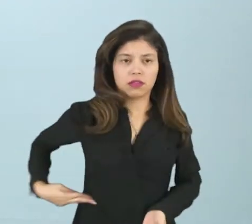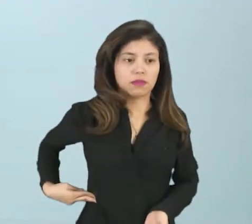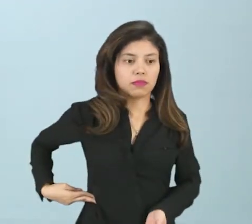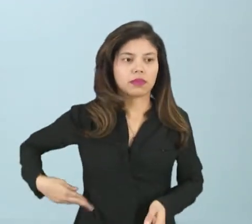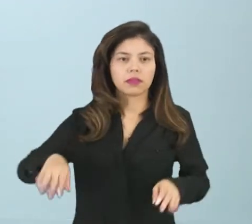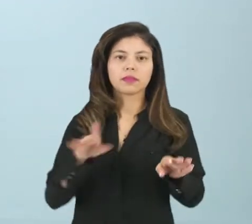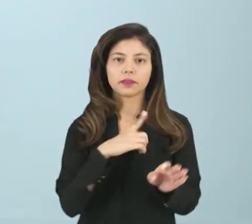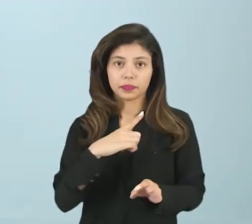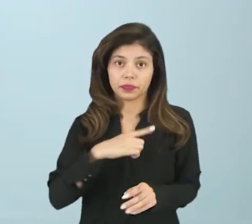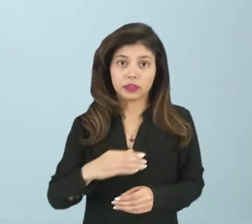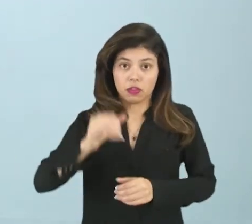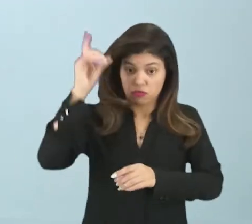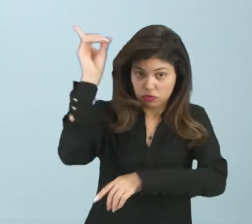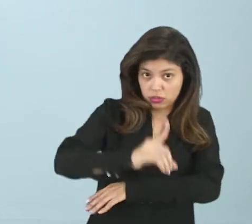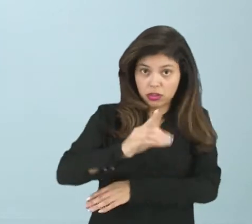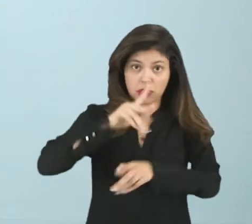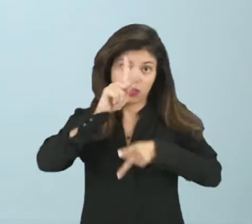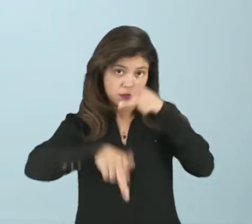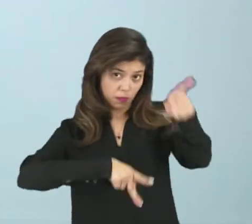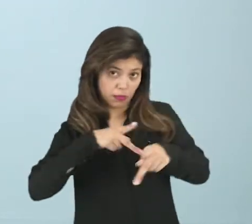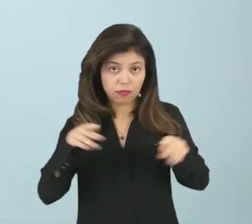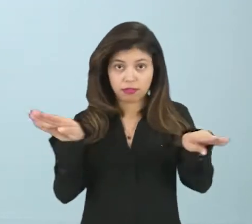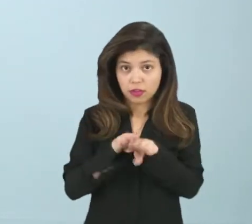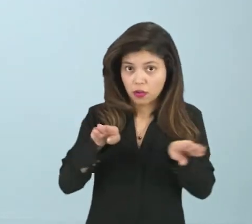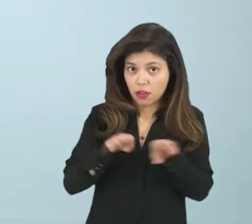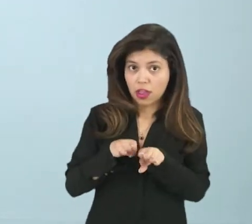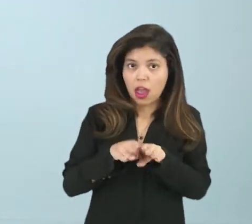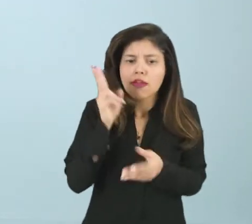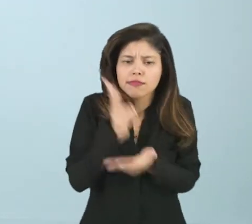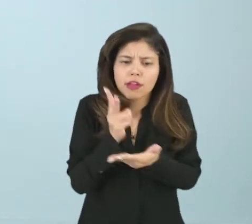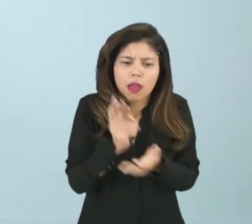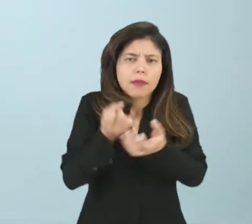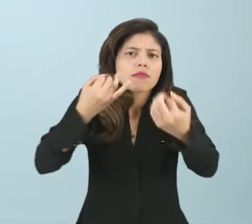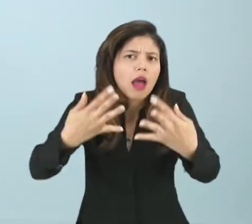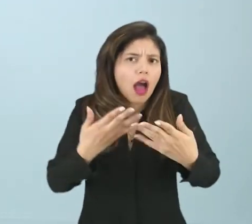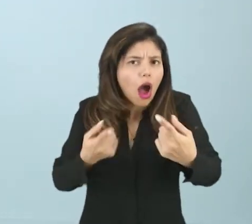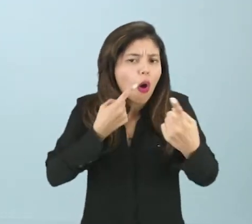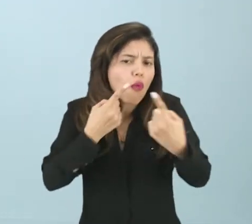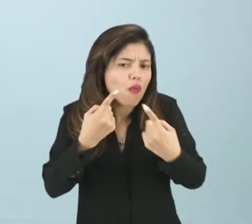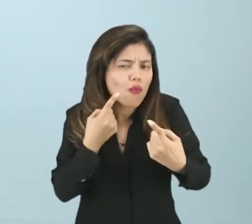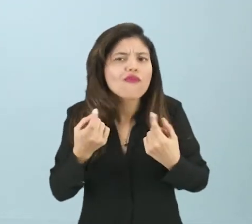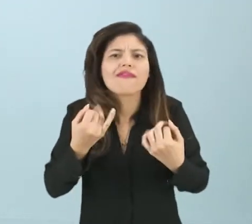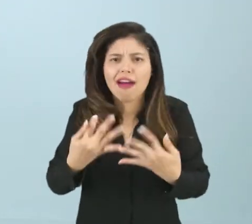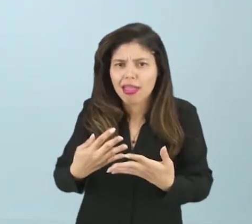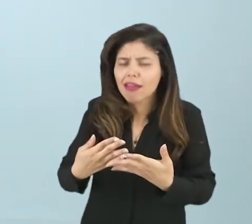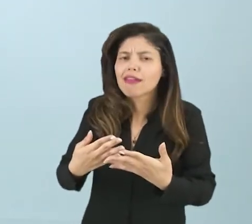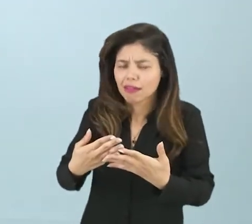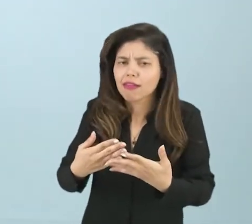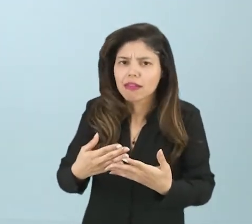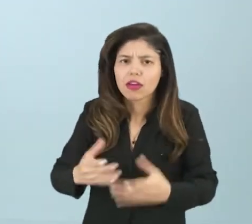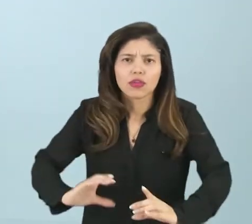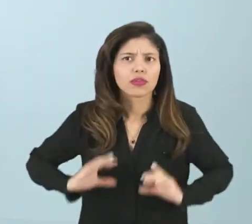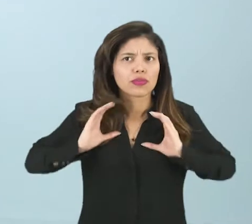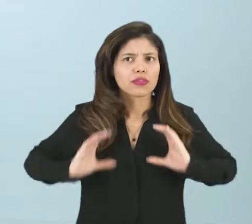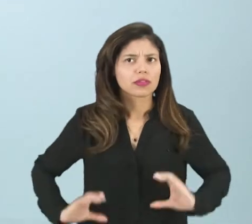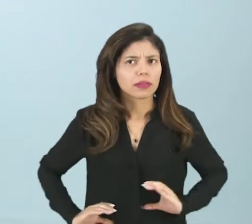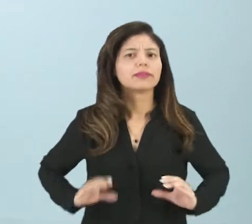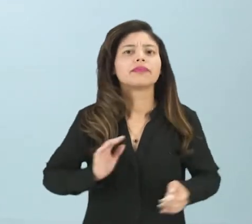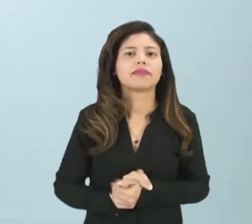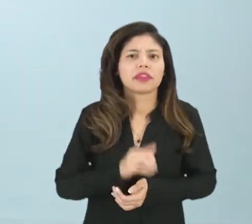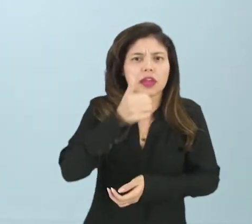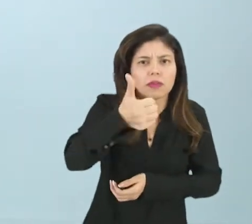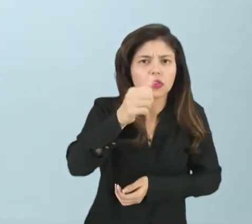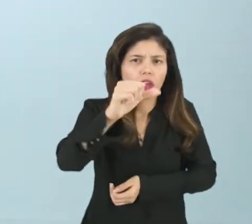ao povo, dando ouvido ao cidadão, a partir de 1988,